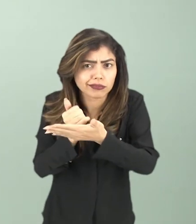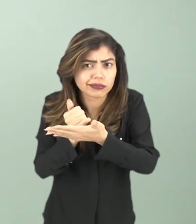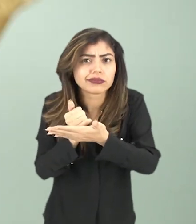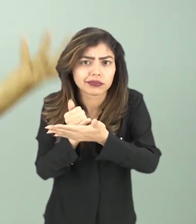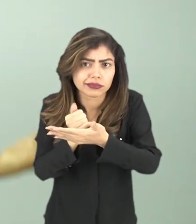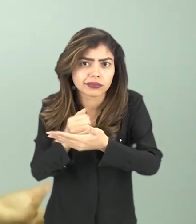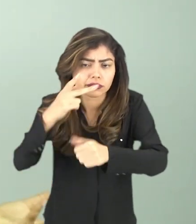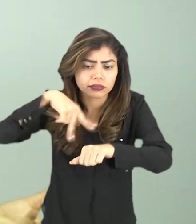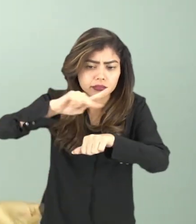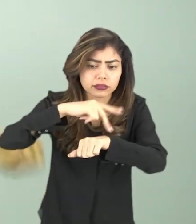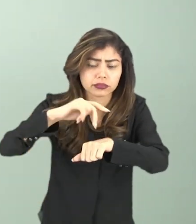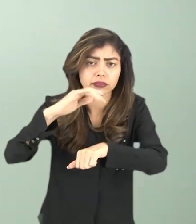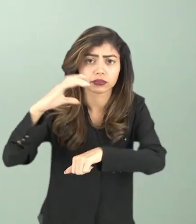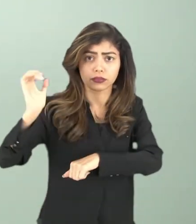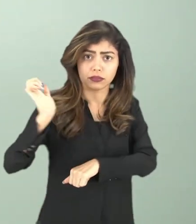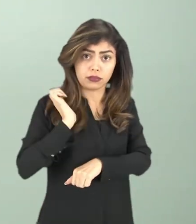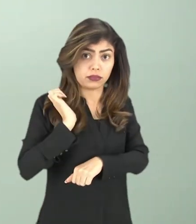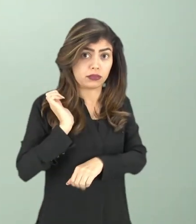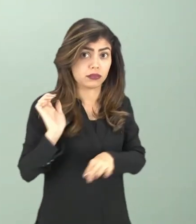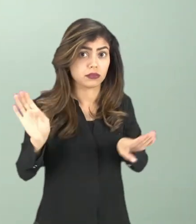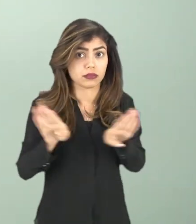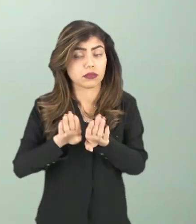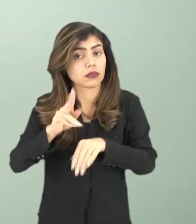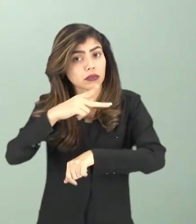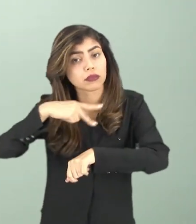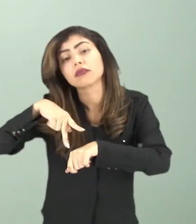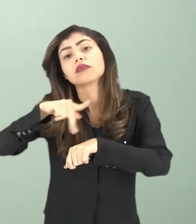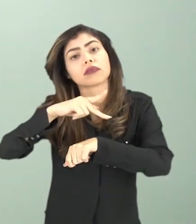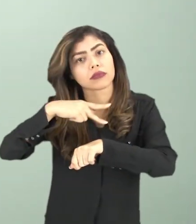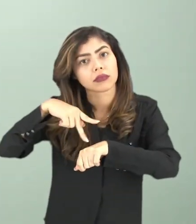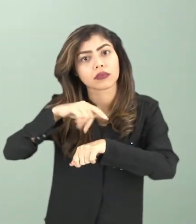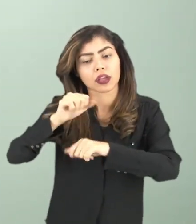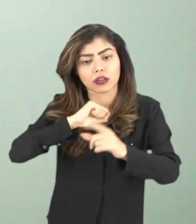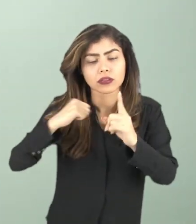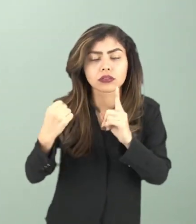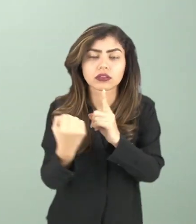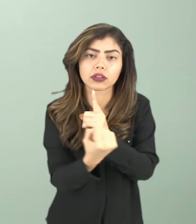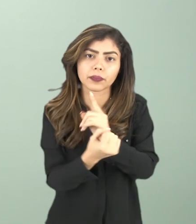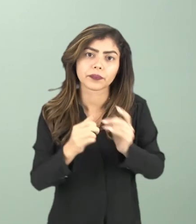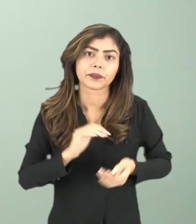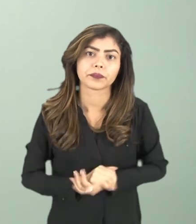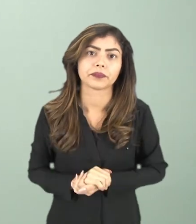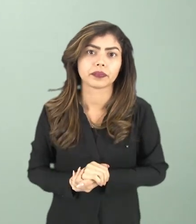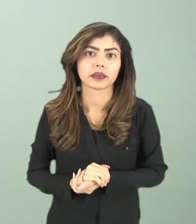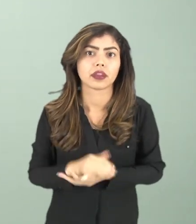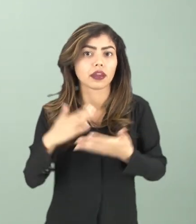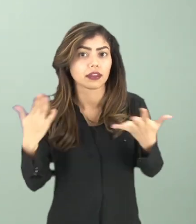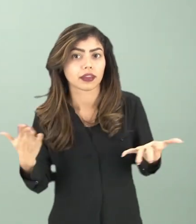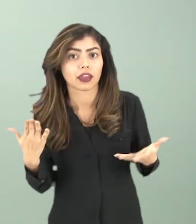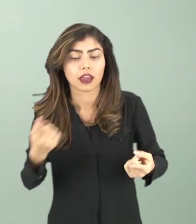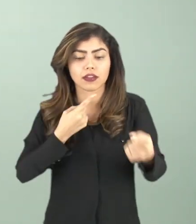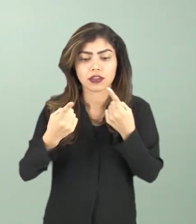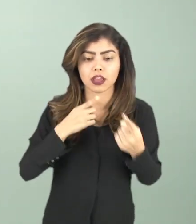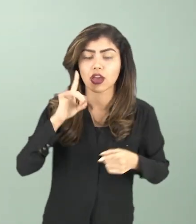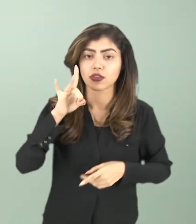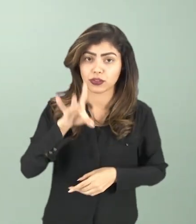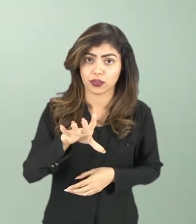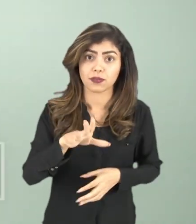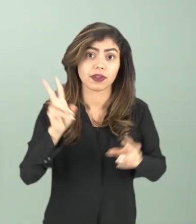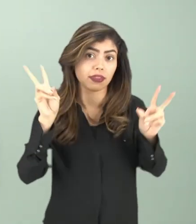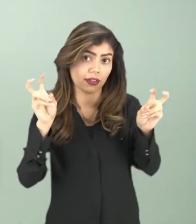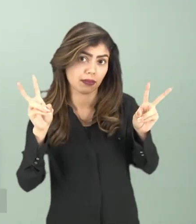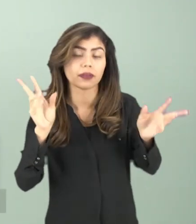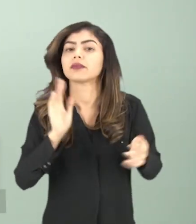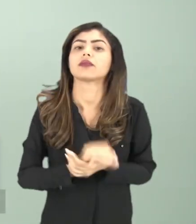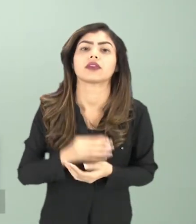os países capitalistas e os países socialistas. Pessoal, então, a nossa discussão hoje é sobre esse